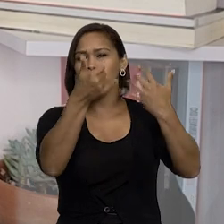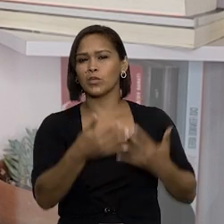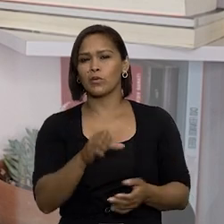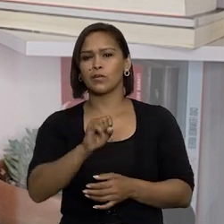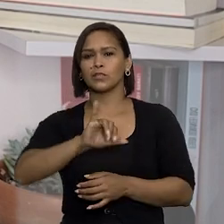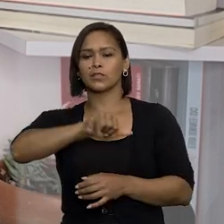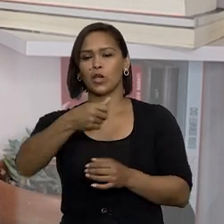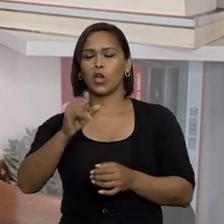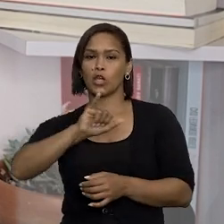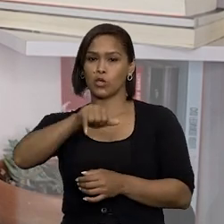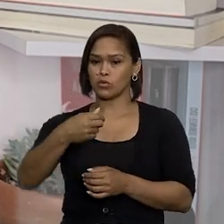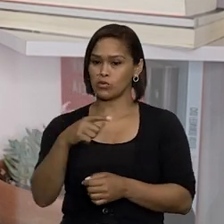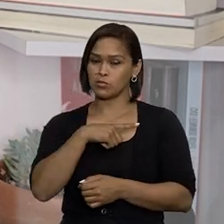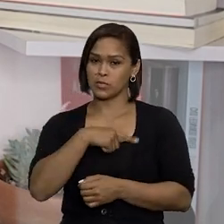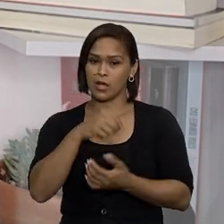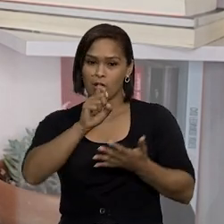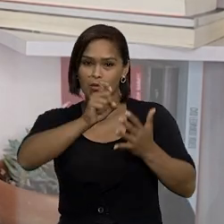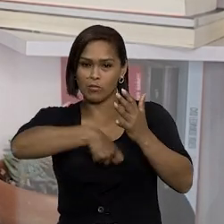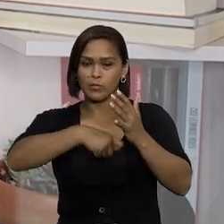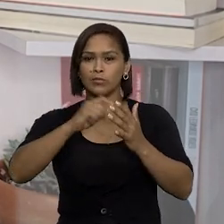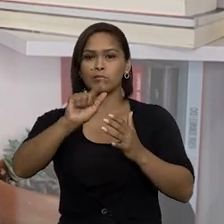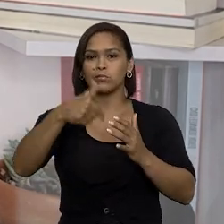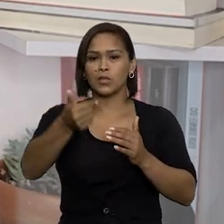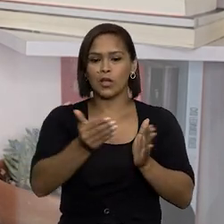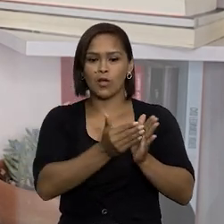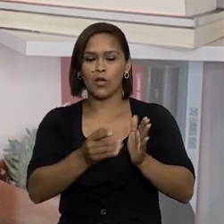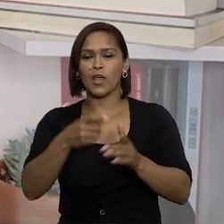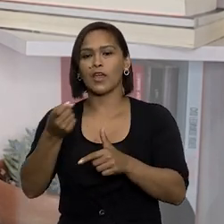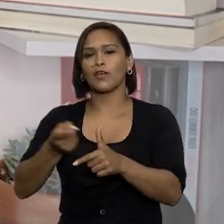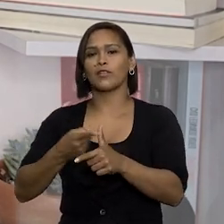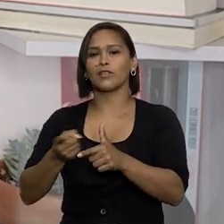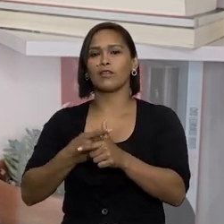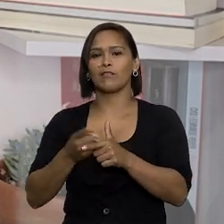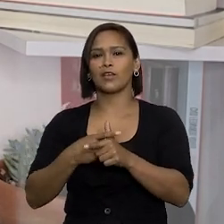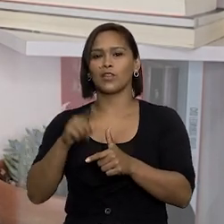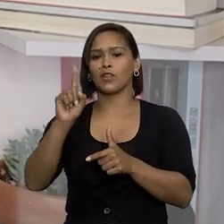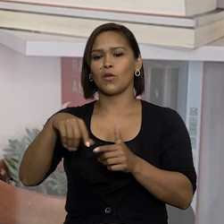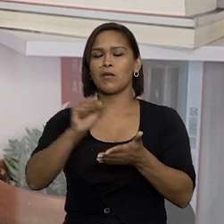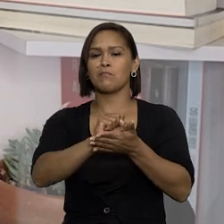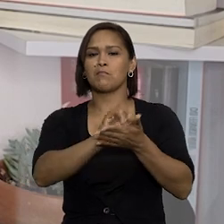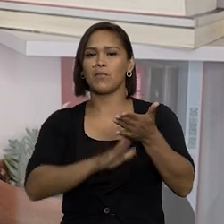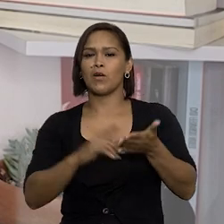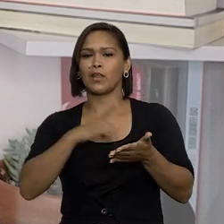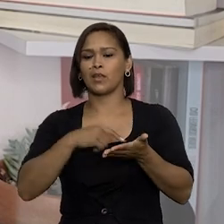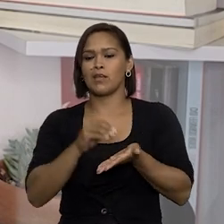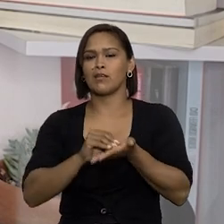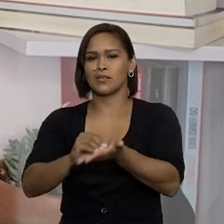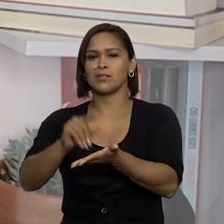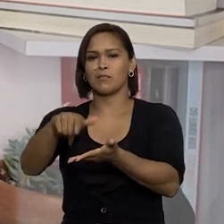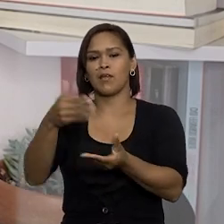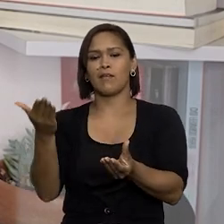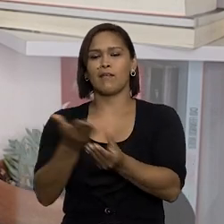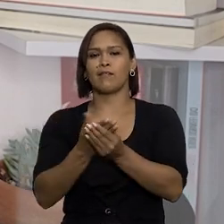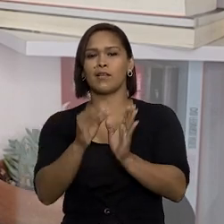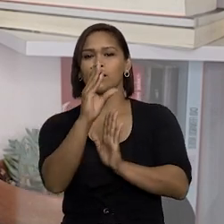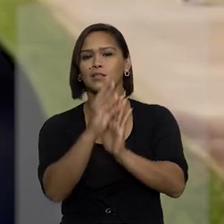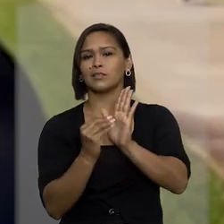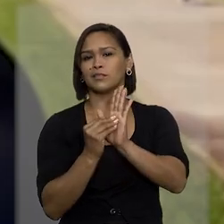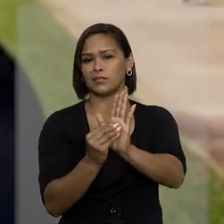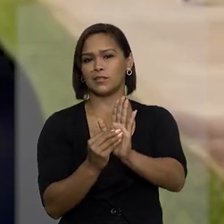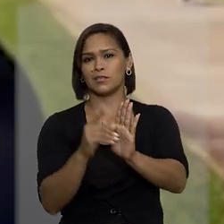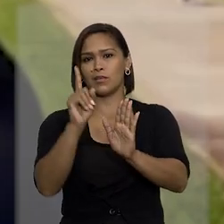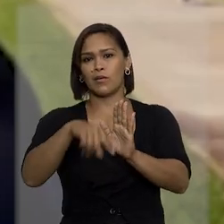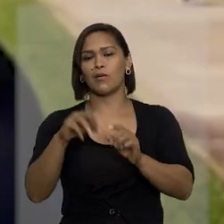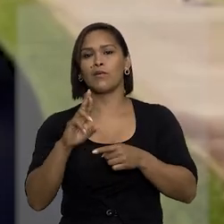que os juros devem incidir a partir do momento em que o devedor é constituído em mora, que seria a citação na ação monitória.